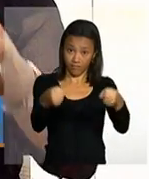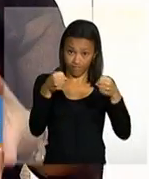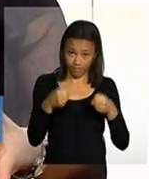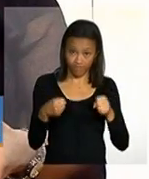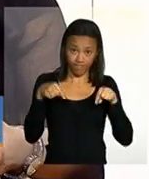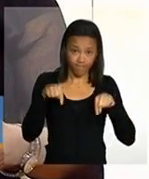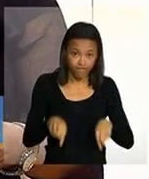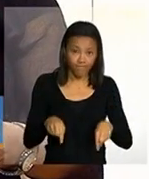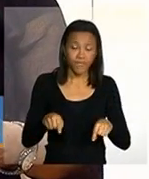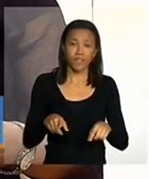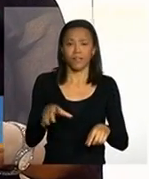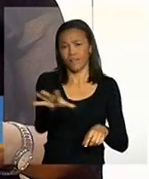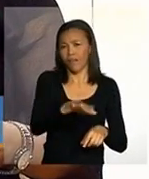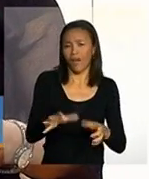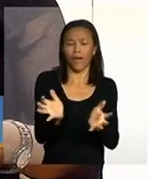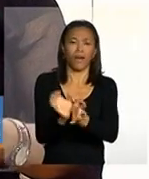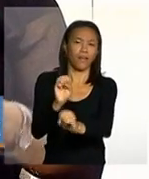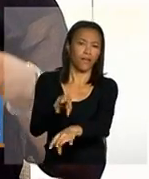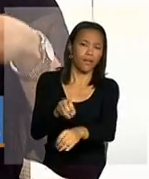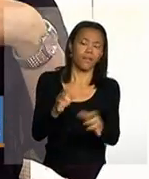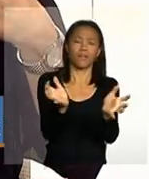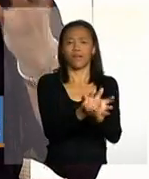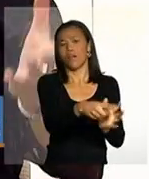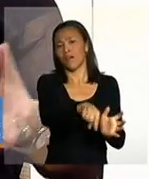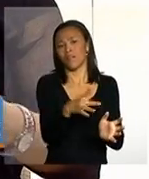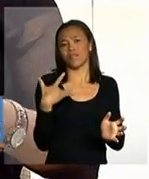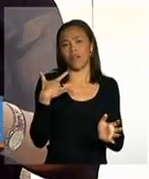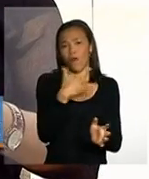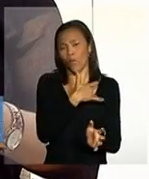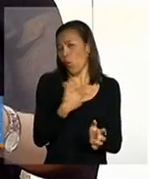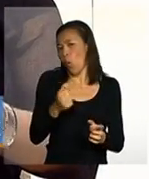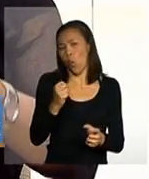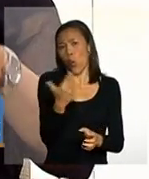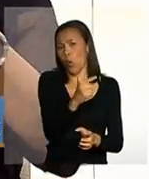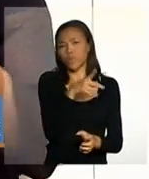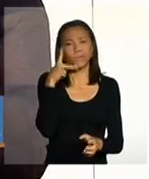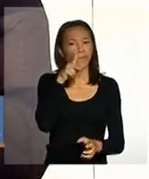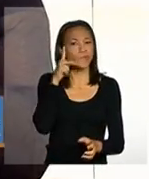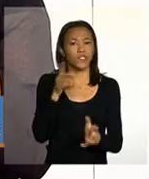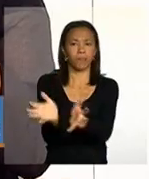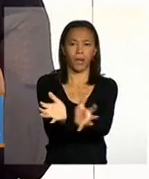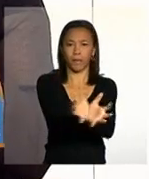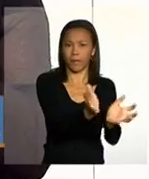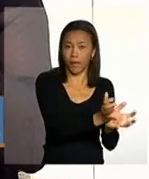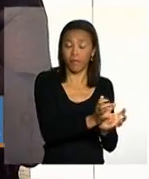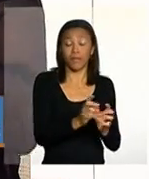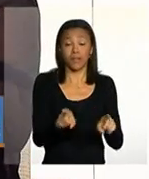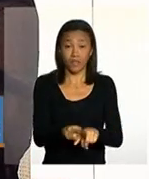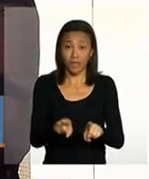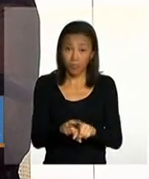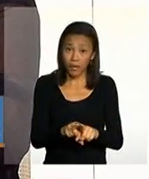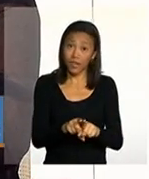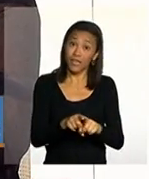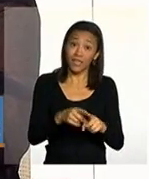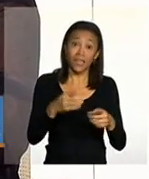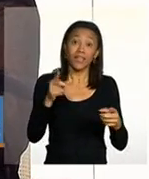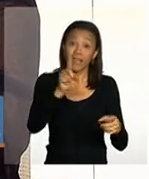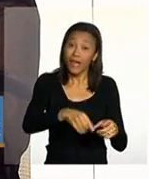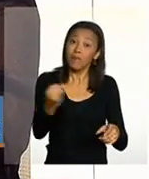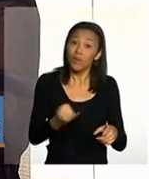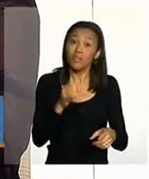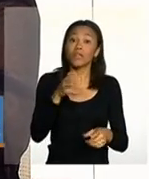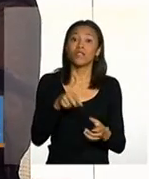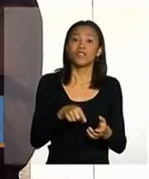pela área de educação de saúde ou pelas outras políticas setoriais e também por uma ação super importante que é a